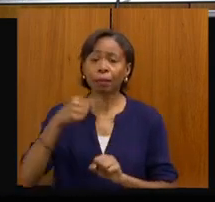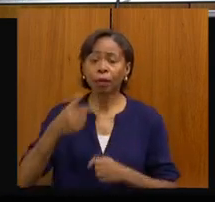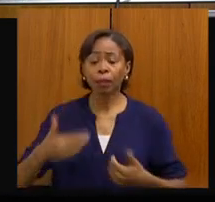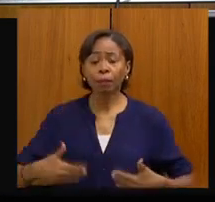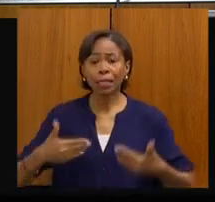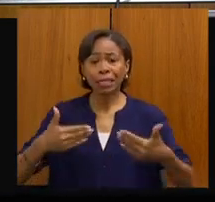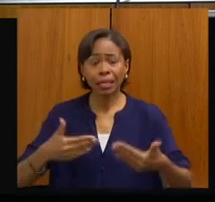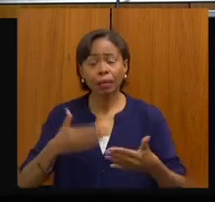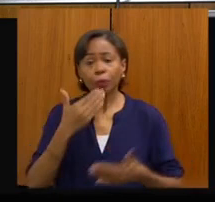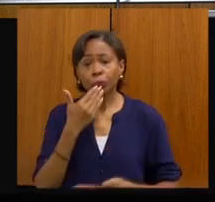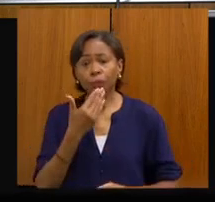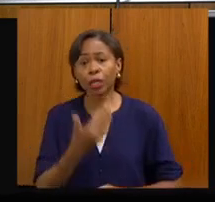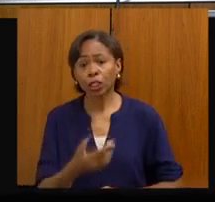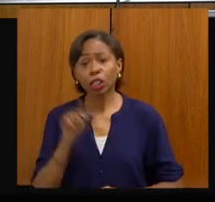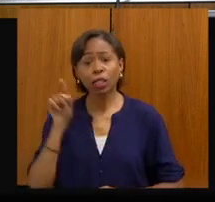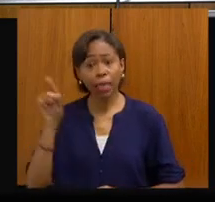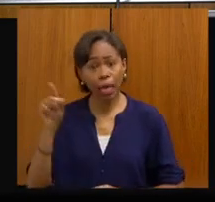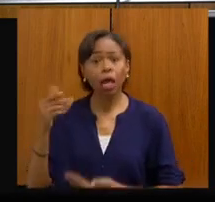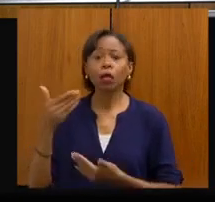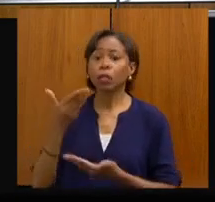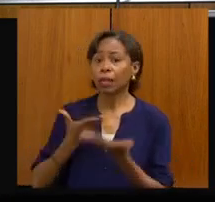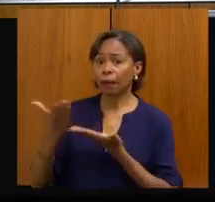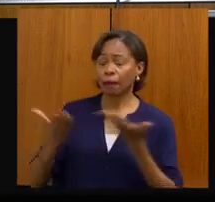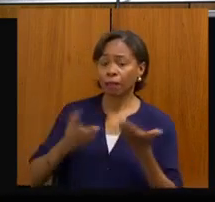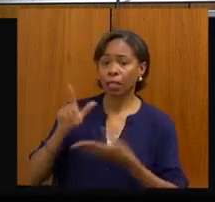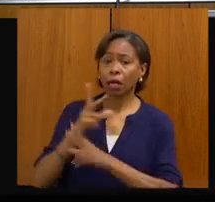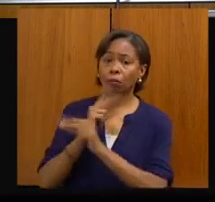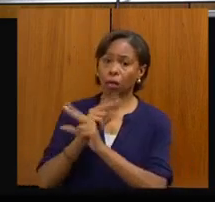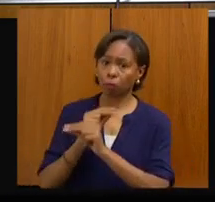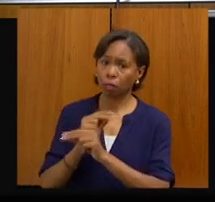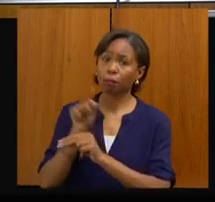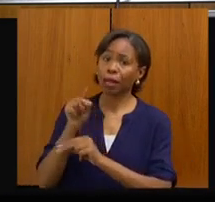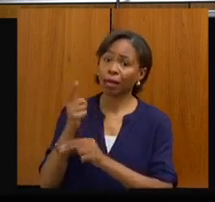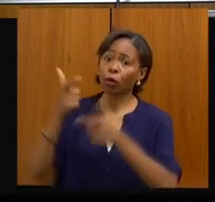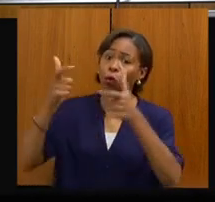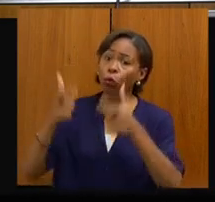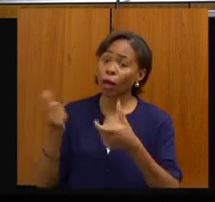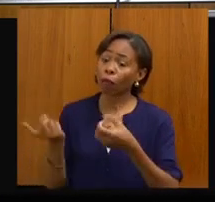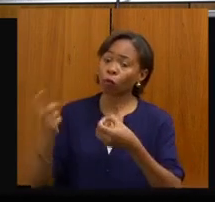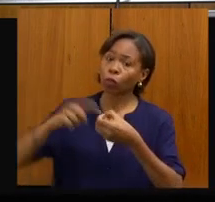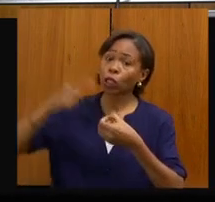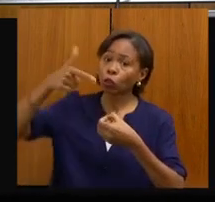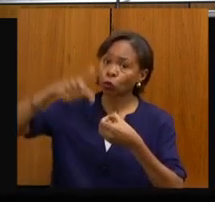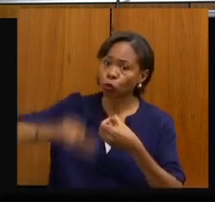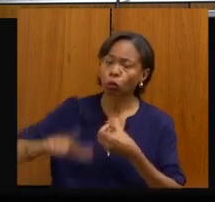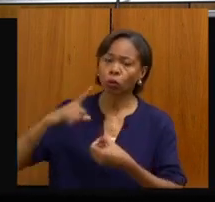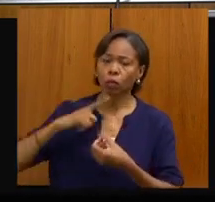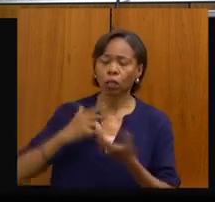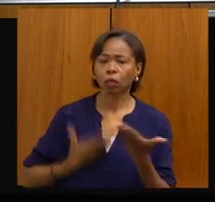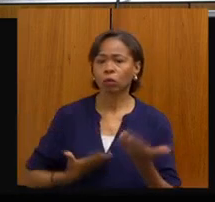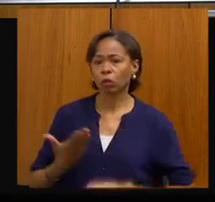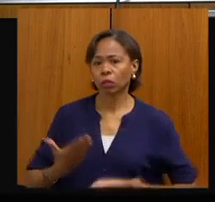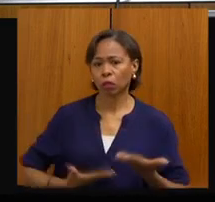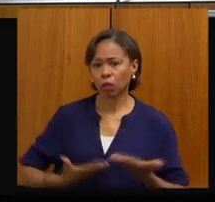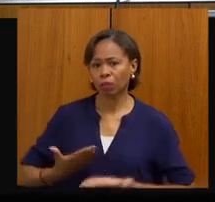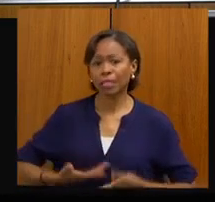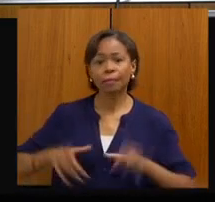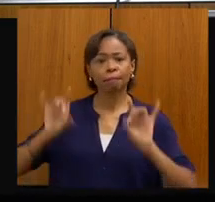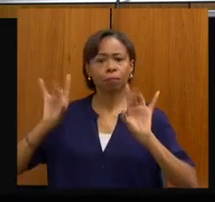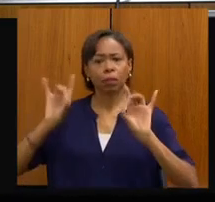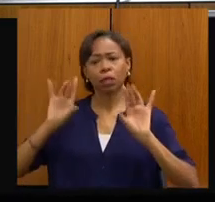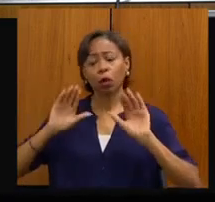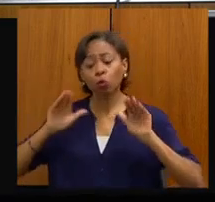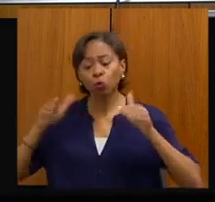habilitação do serviço em Patos de Minas para a macro Noroeste voltar a ter um serviço habilitado